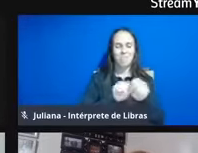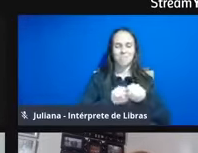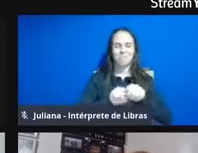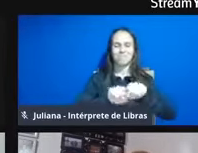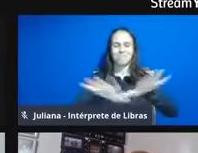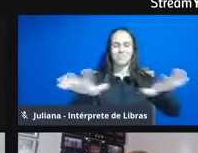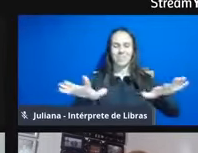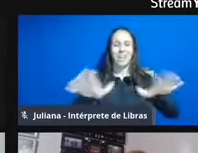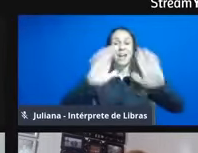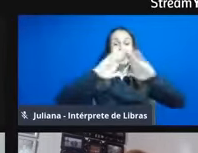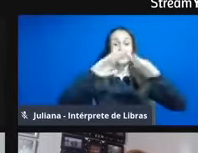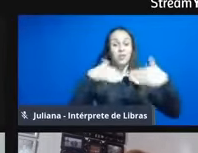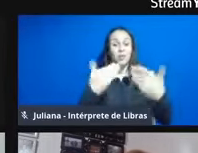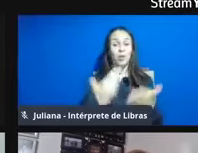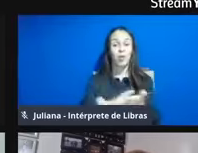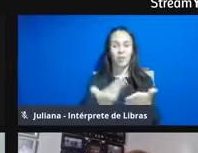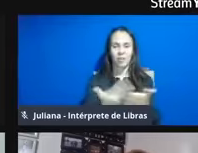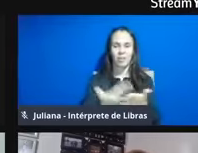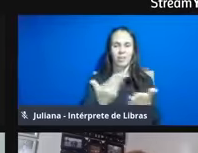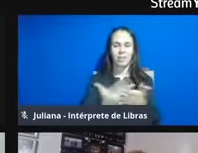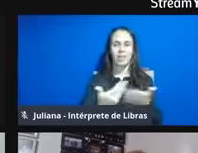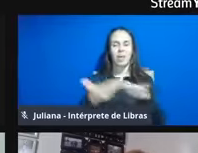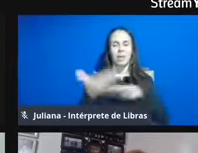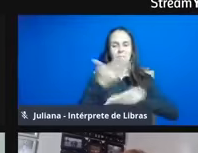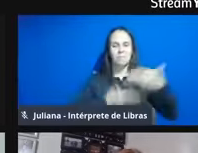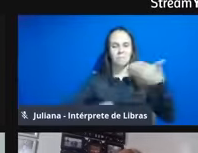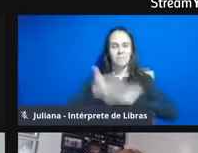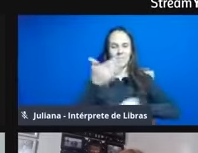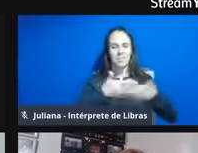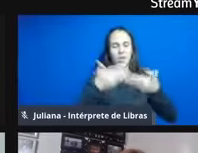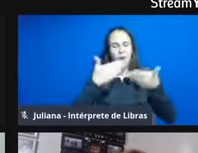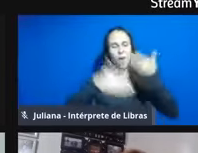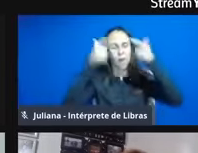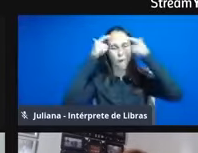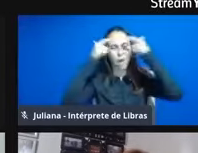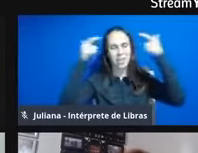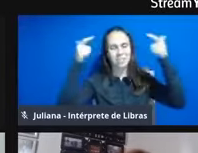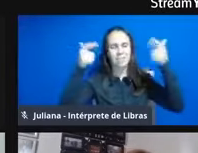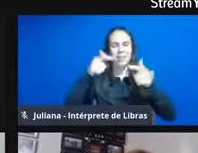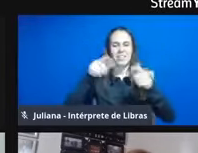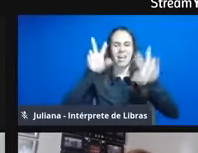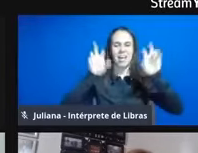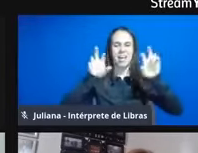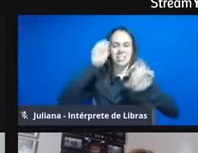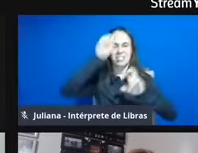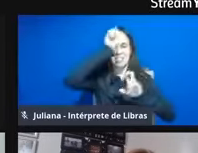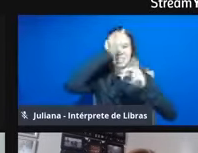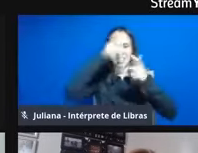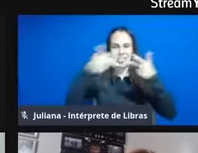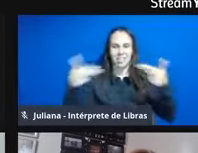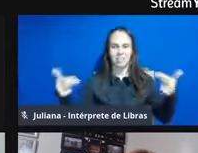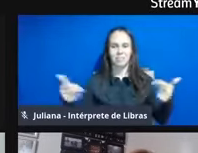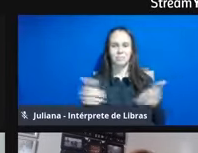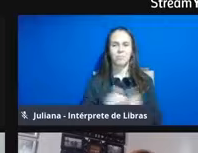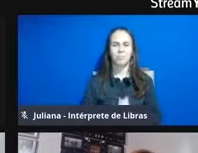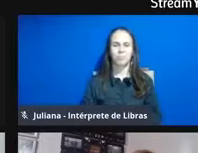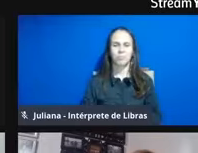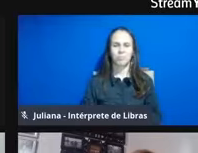às escolas e poder partilhar esses saberes relacionados aos insetos. Então, para isso, a gente vai